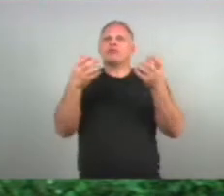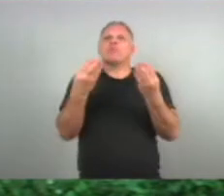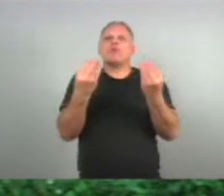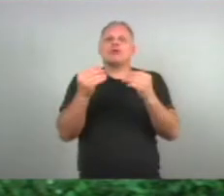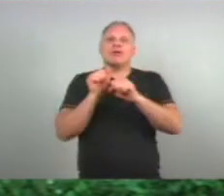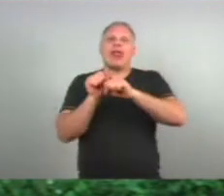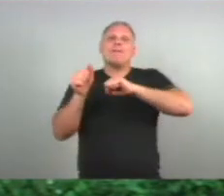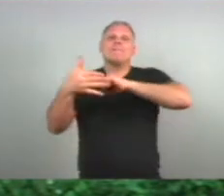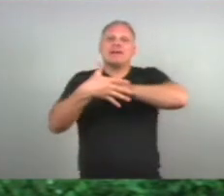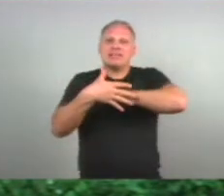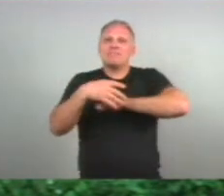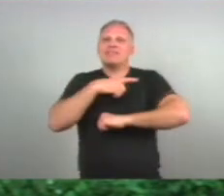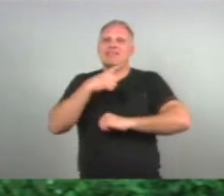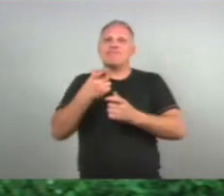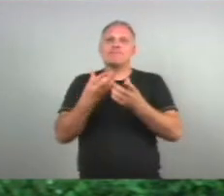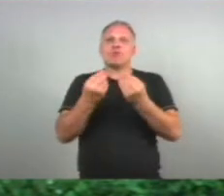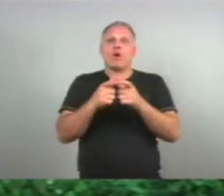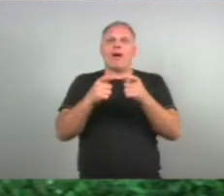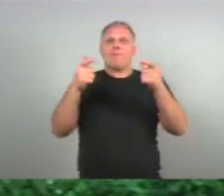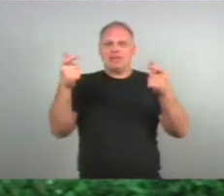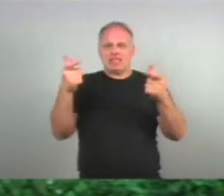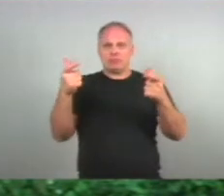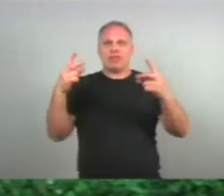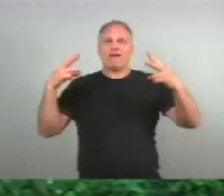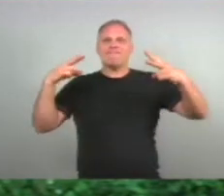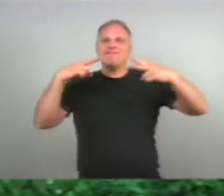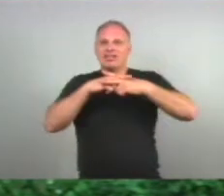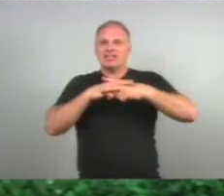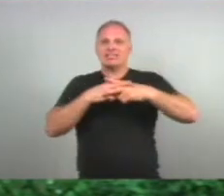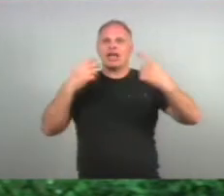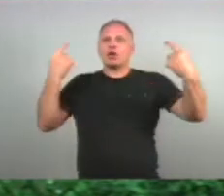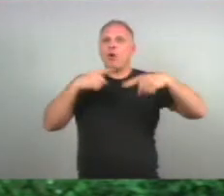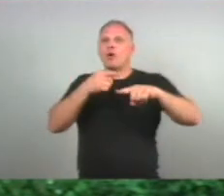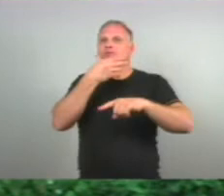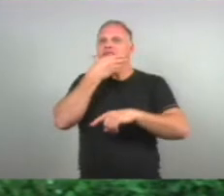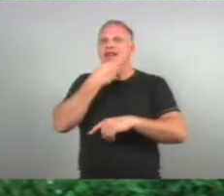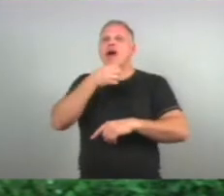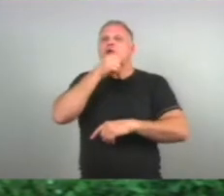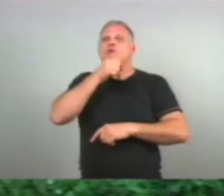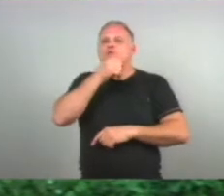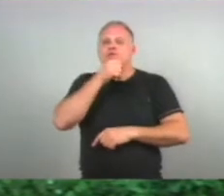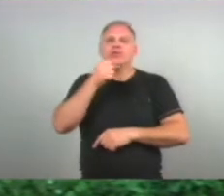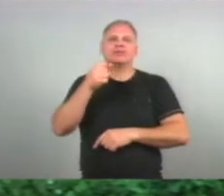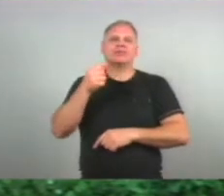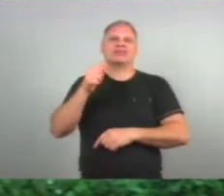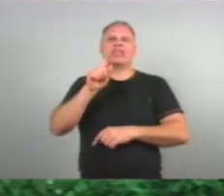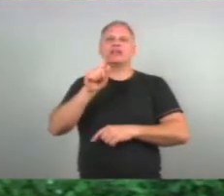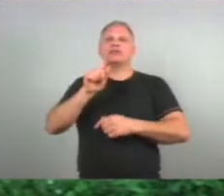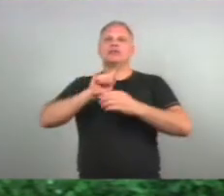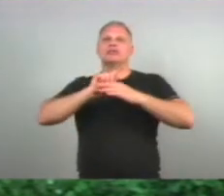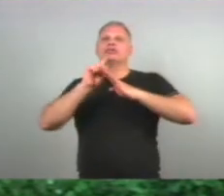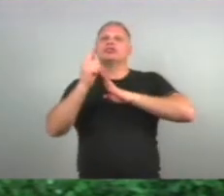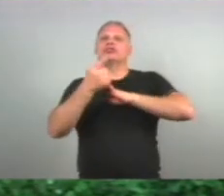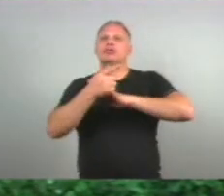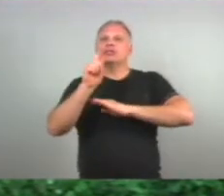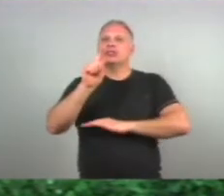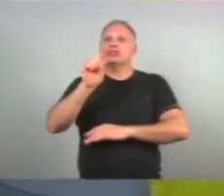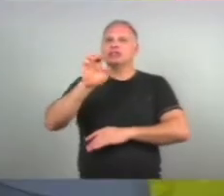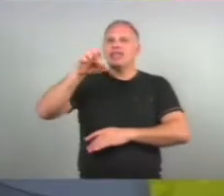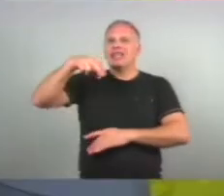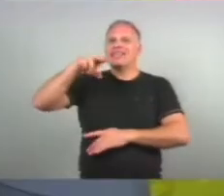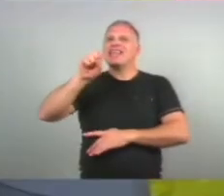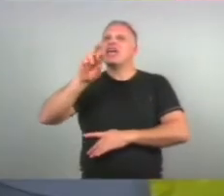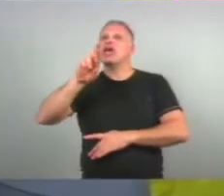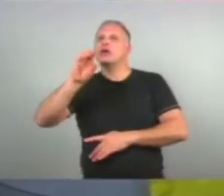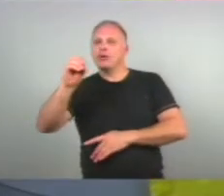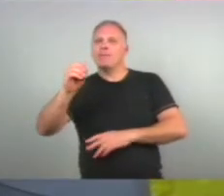pandemia A violência Contra A violência De gênero Que chamam A gente traz aqui A cultura